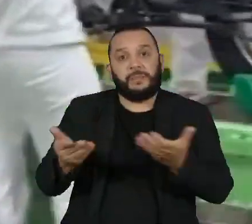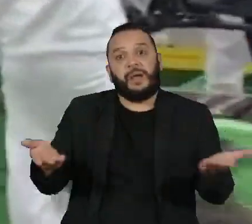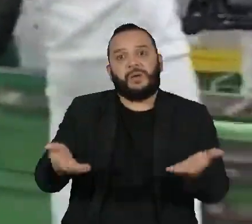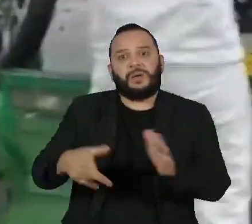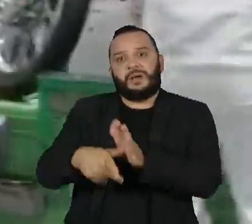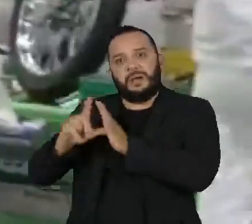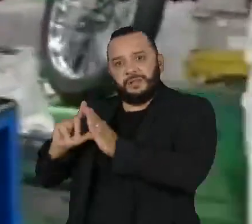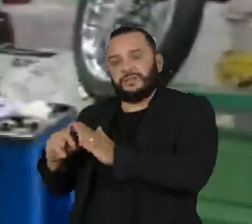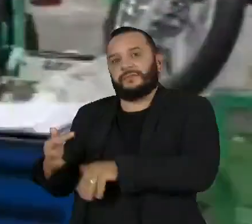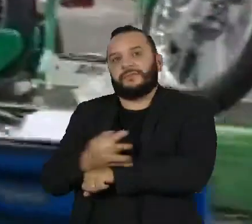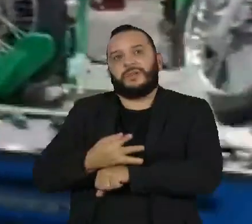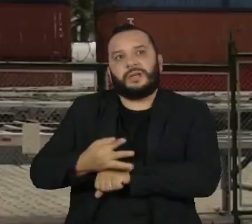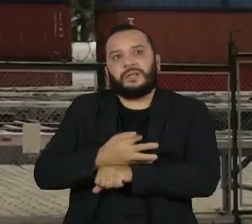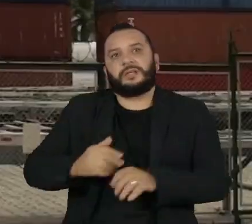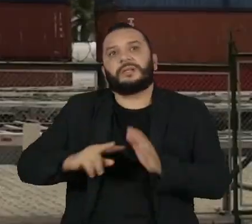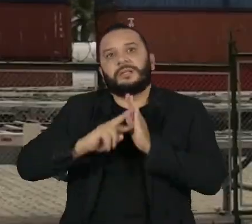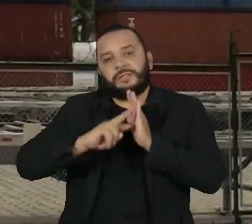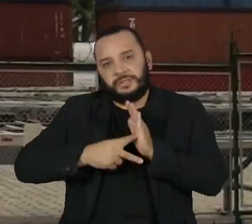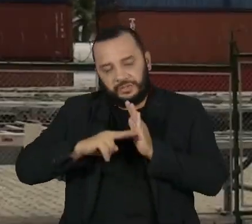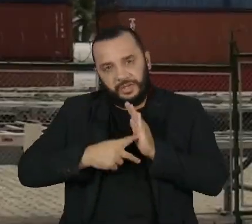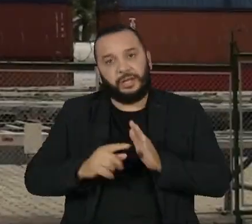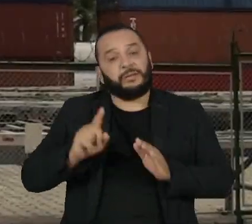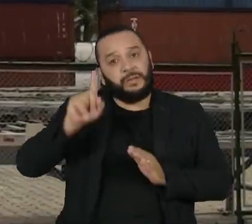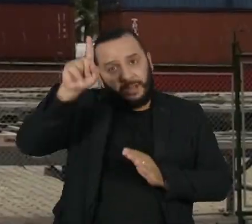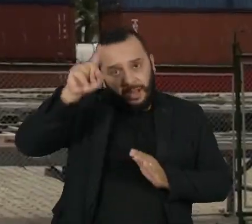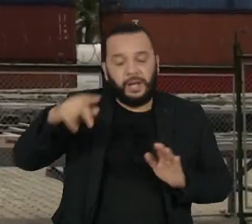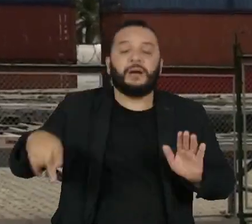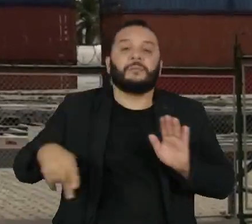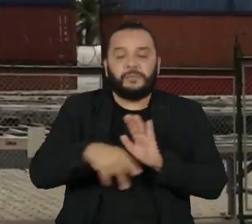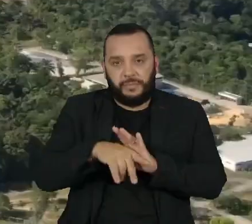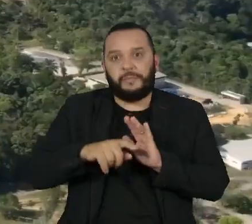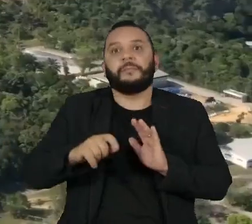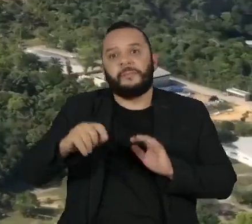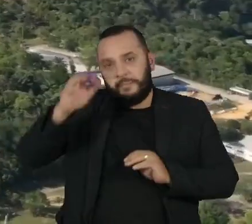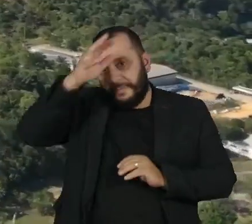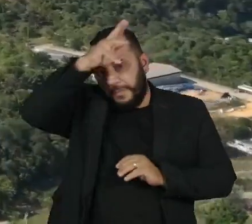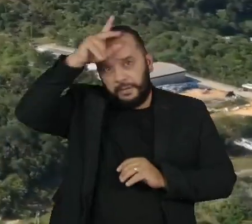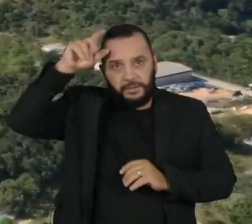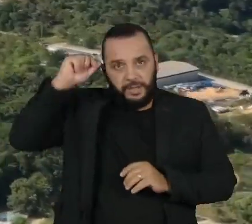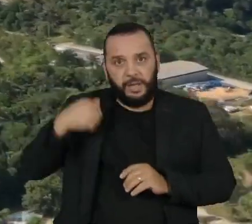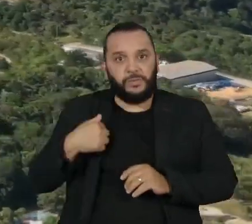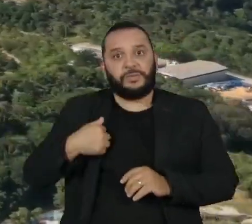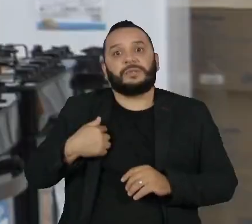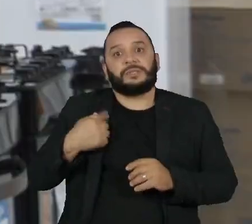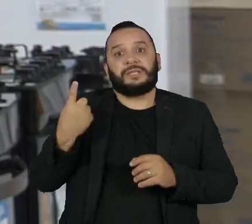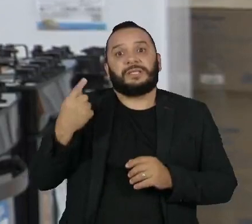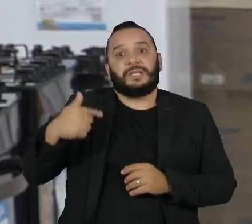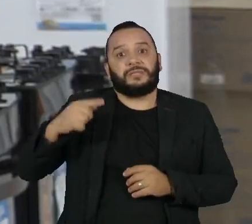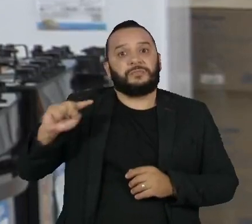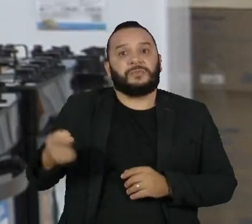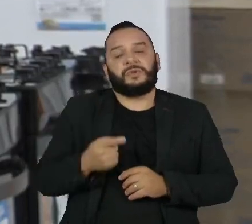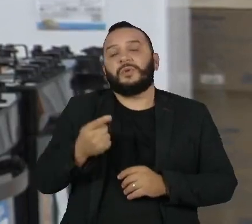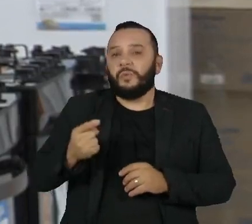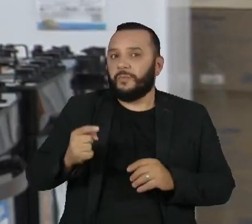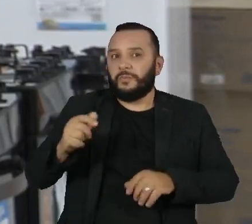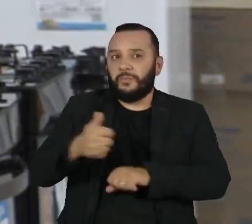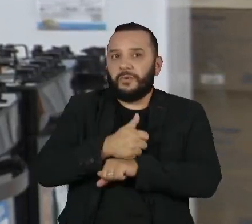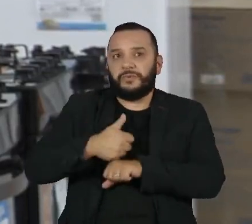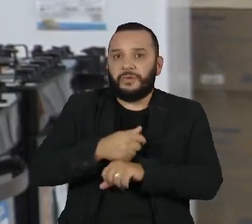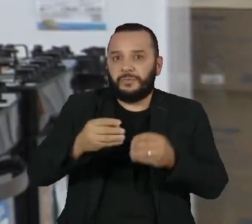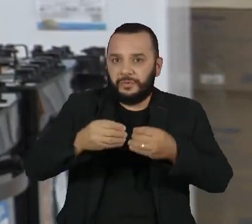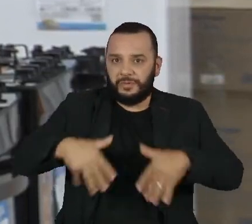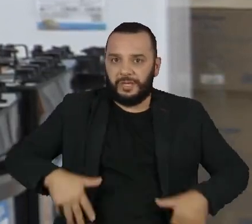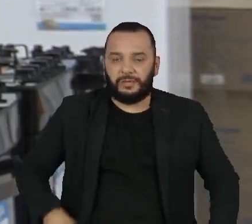dos Metalúrgicos da Zona Franca de Manaus, a situação afeta 17 mil profissionais. A estiagem na região